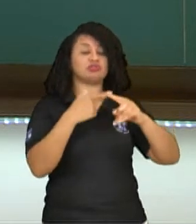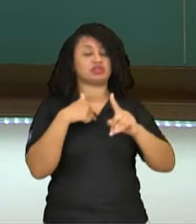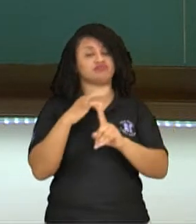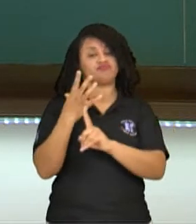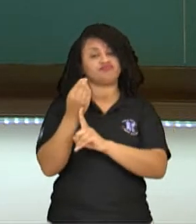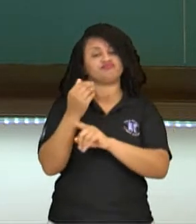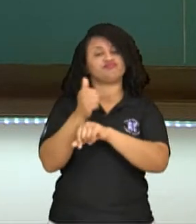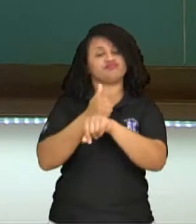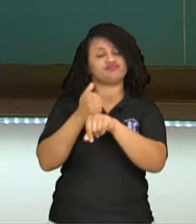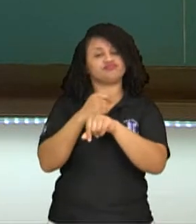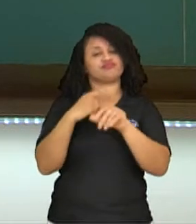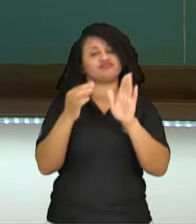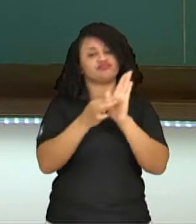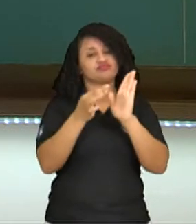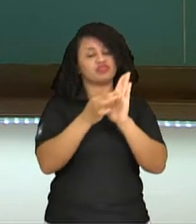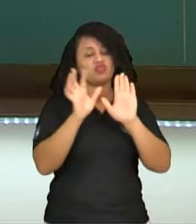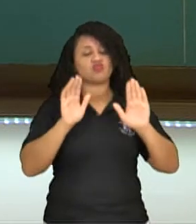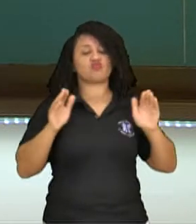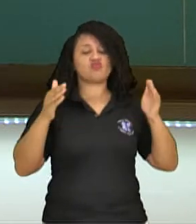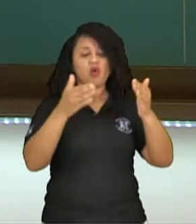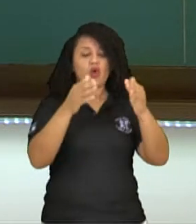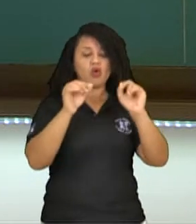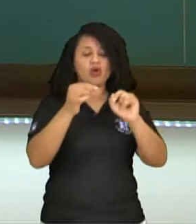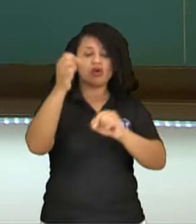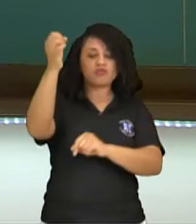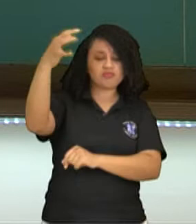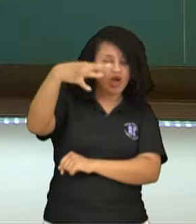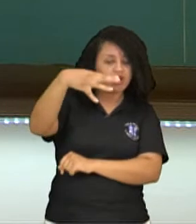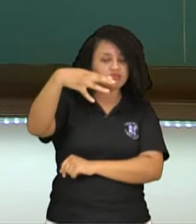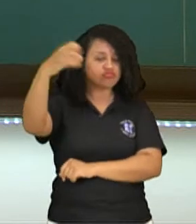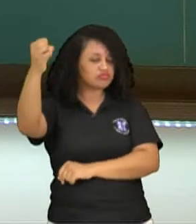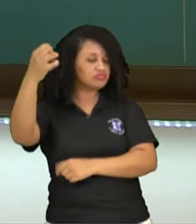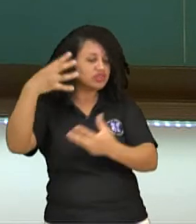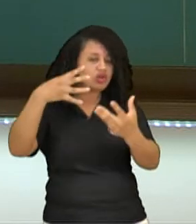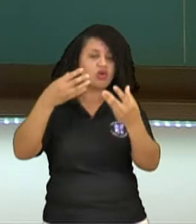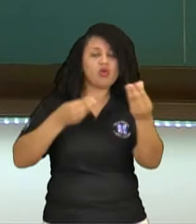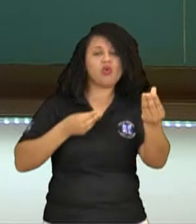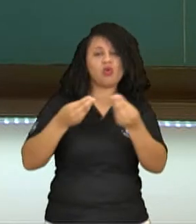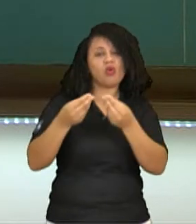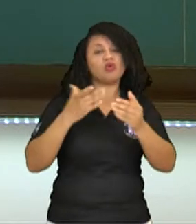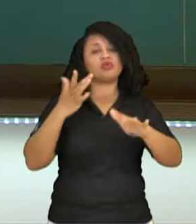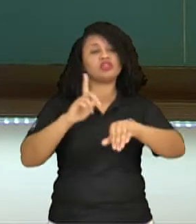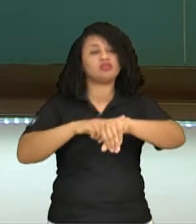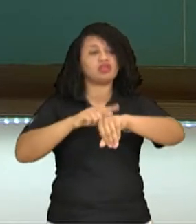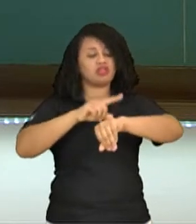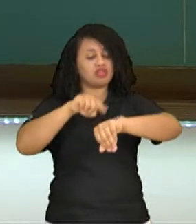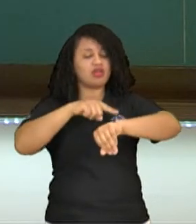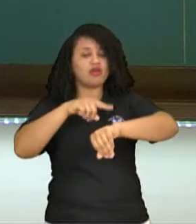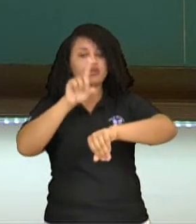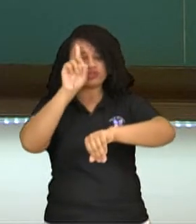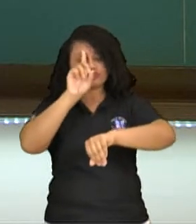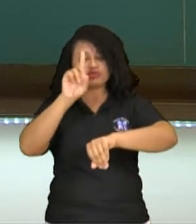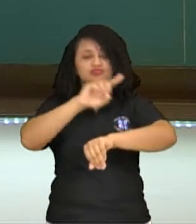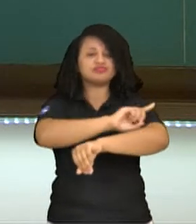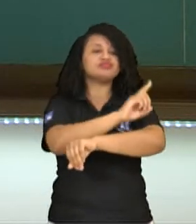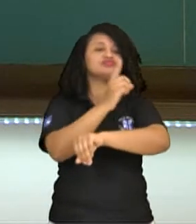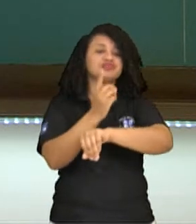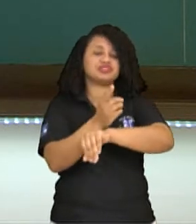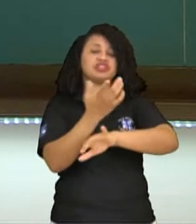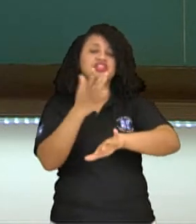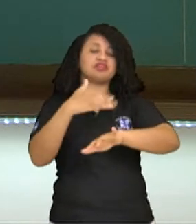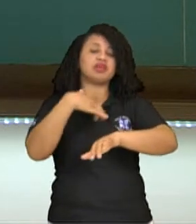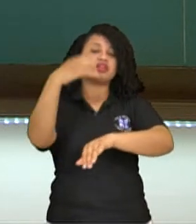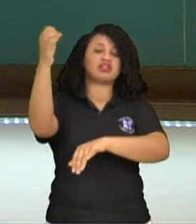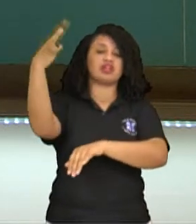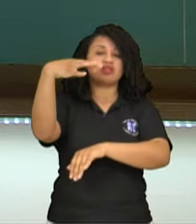ficar muito ficcionados pela iluminação, de acordo com as horas do dia, essa observação, né, então